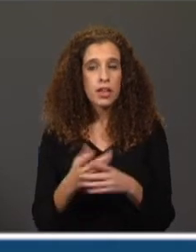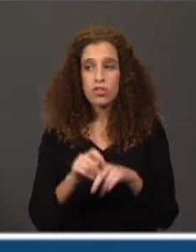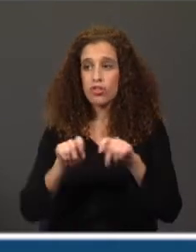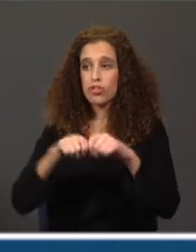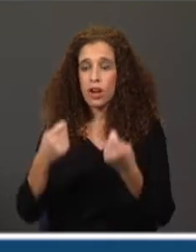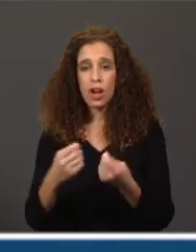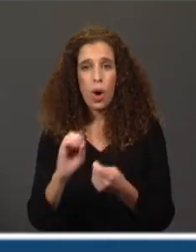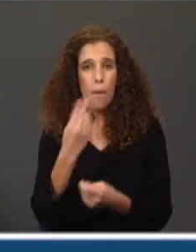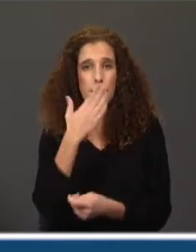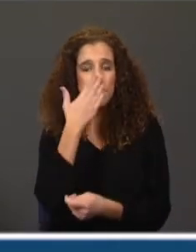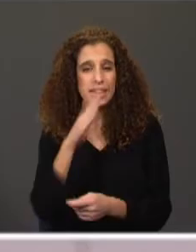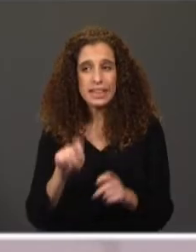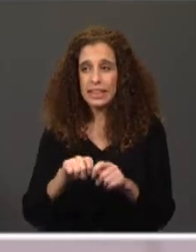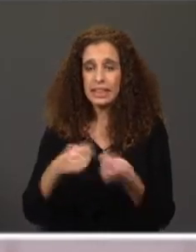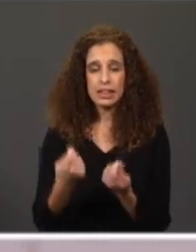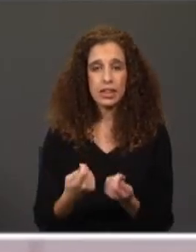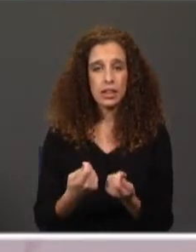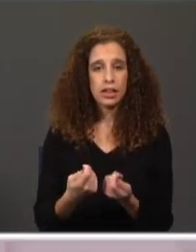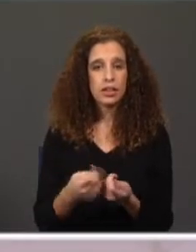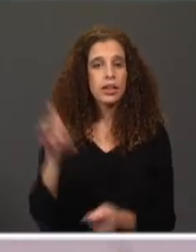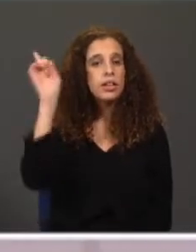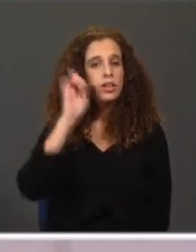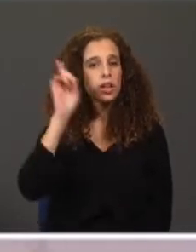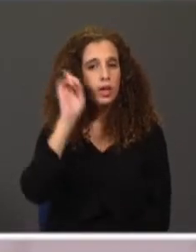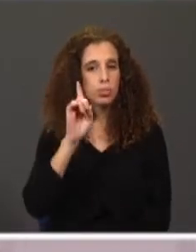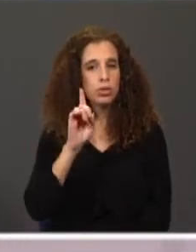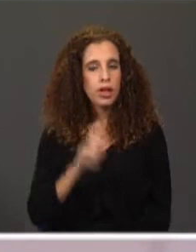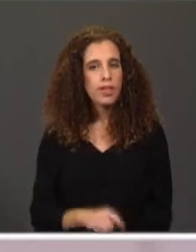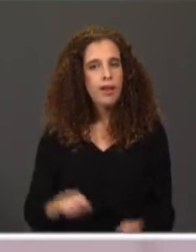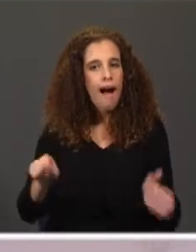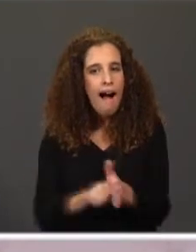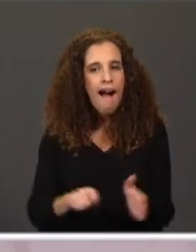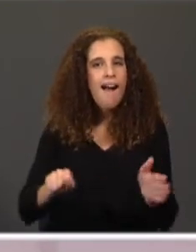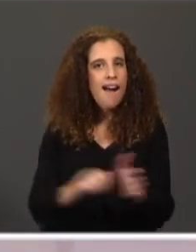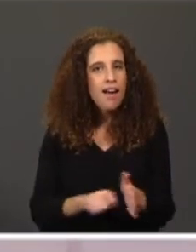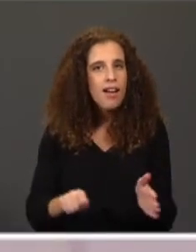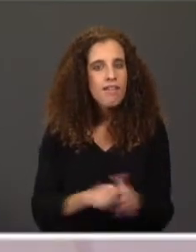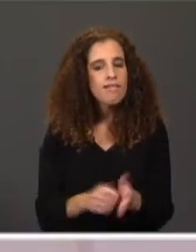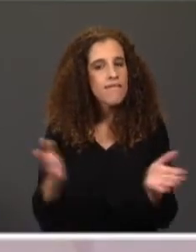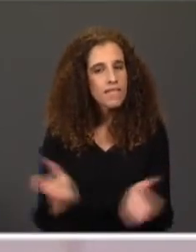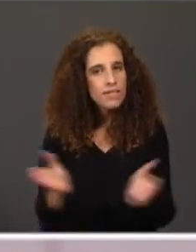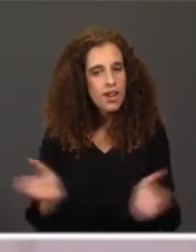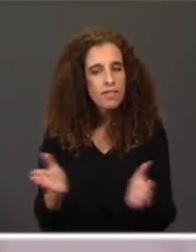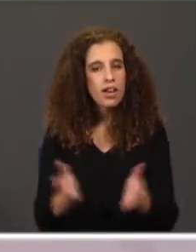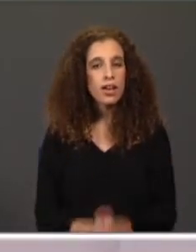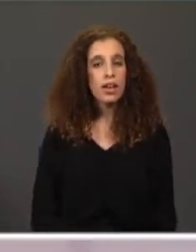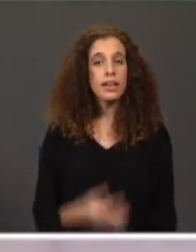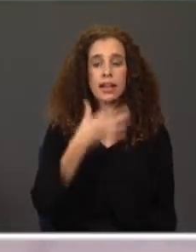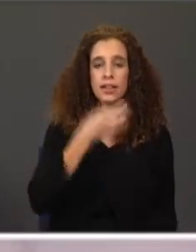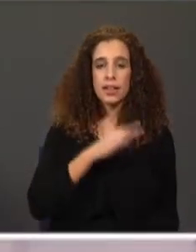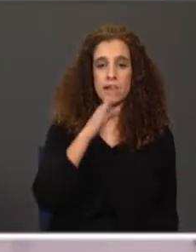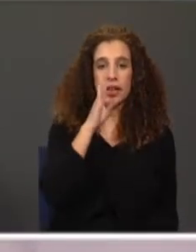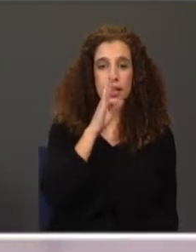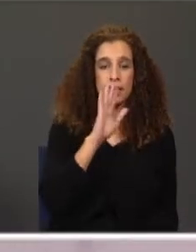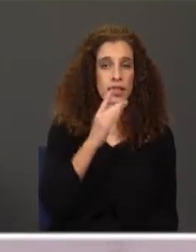parece ter-se estragado. E é importante haver persistência. E depois acreditar que, não sendo como estava na